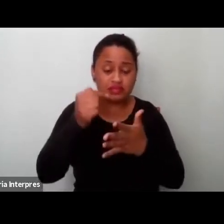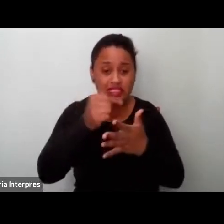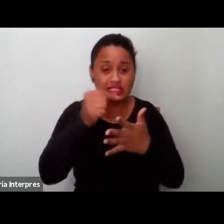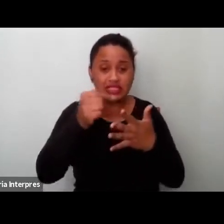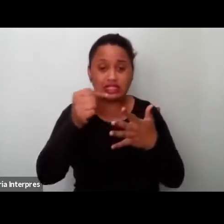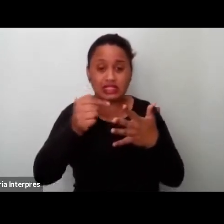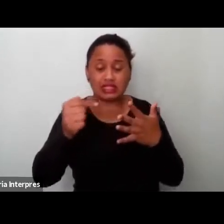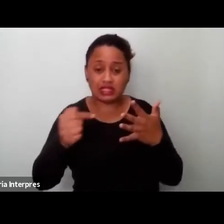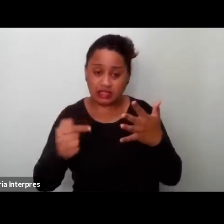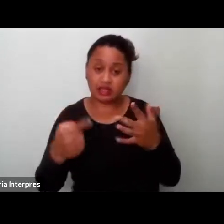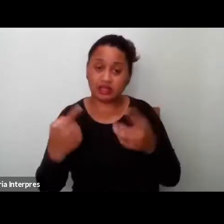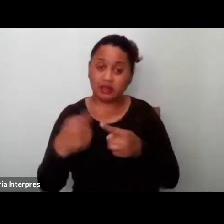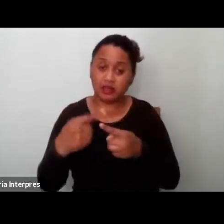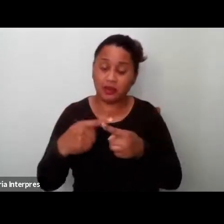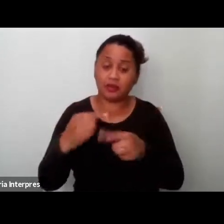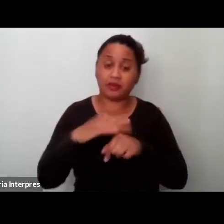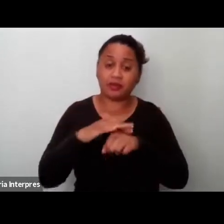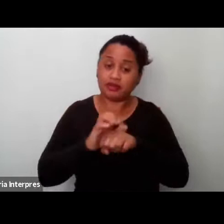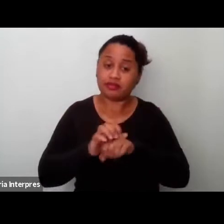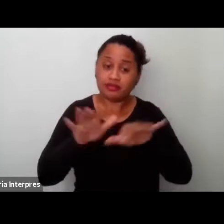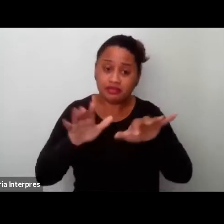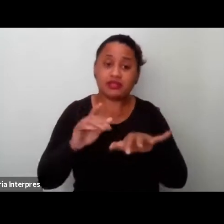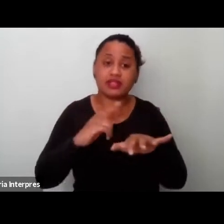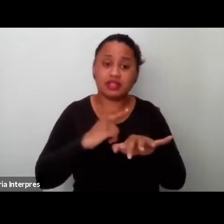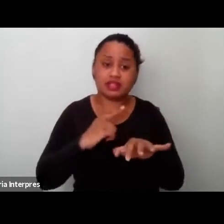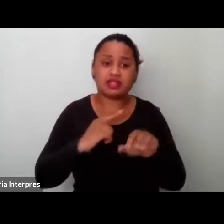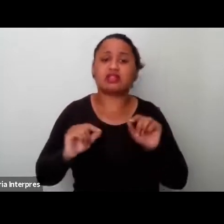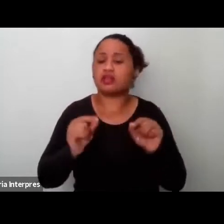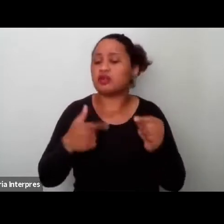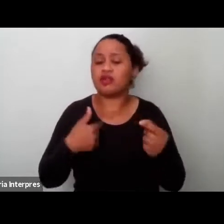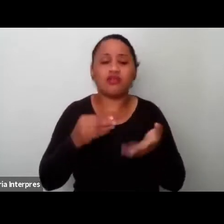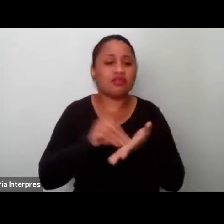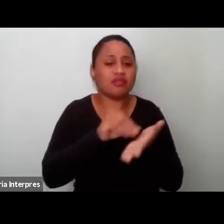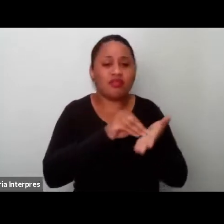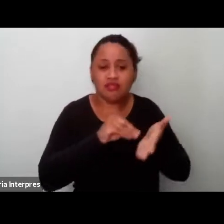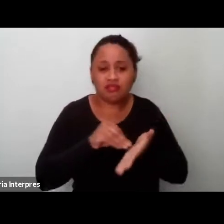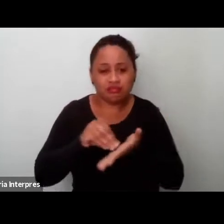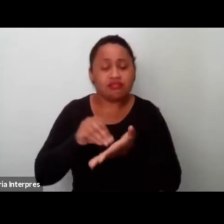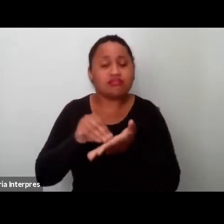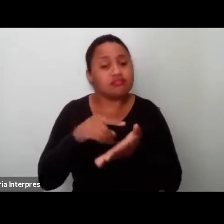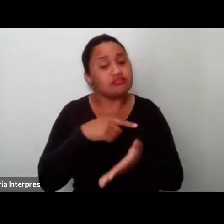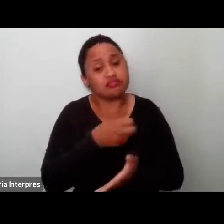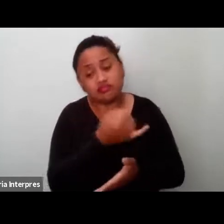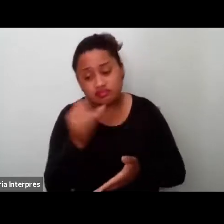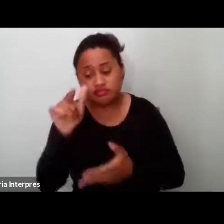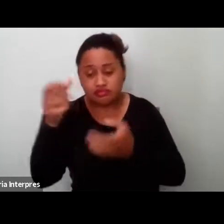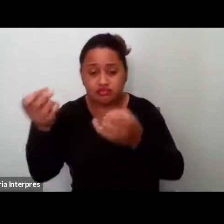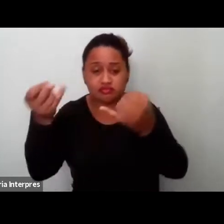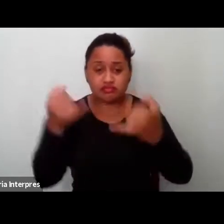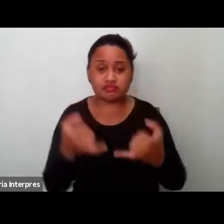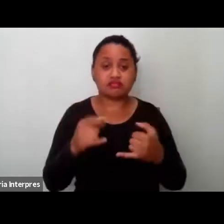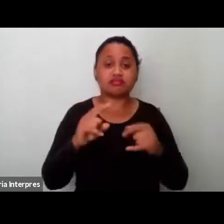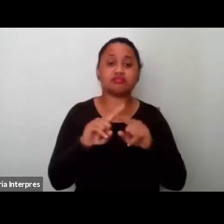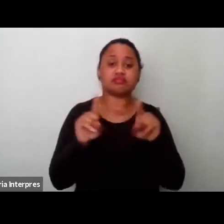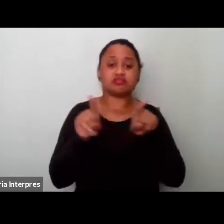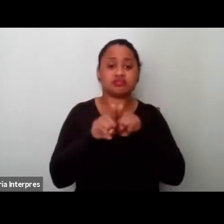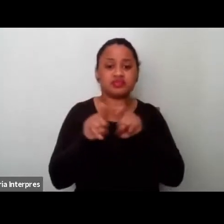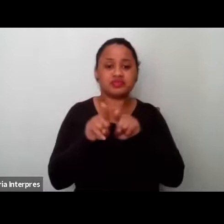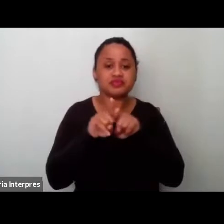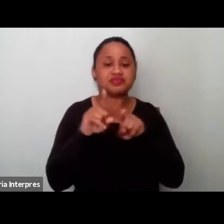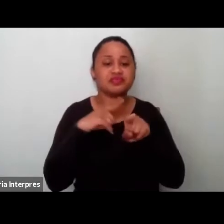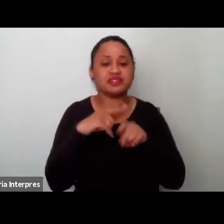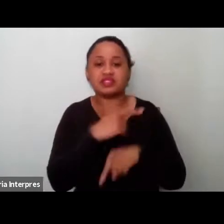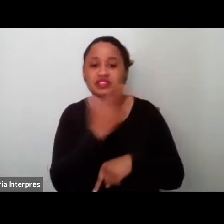pandemia, ela trouxe a dimensão do que falta, como os colegas colocaram, mas ela também traz outras